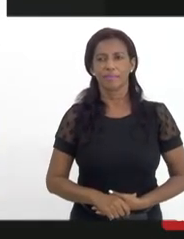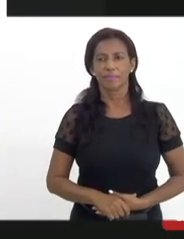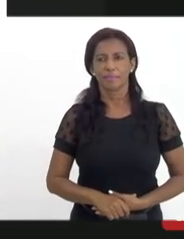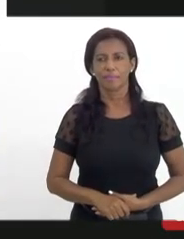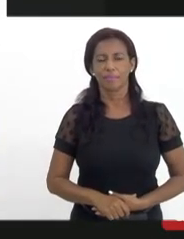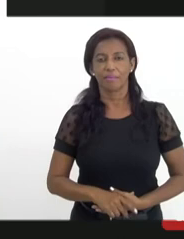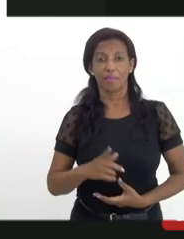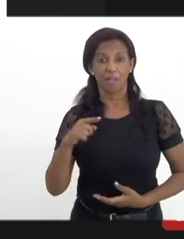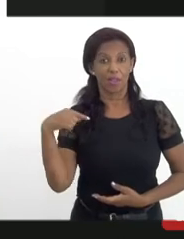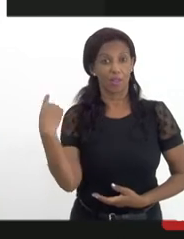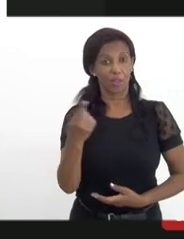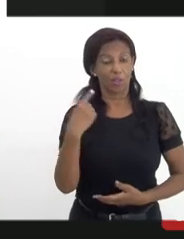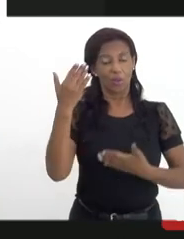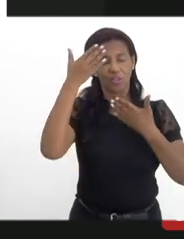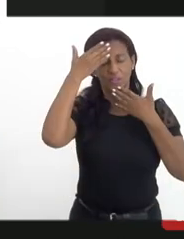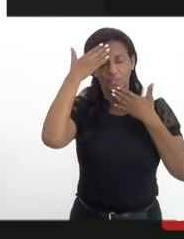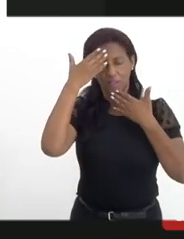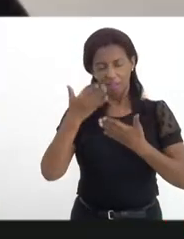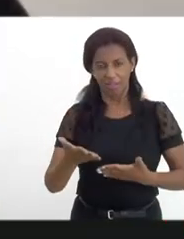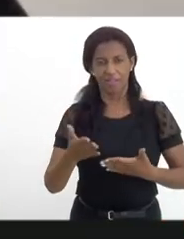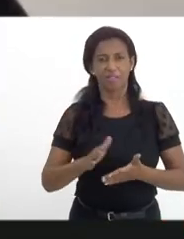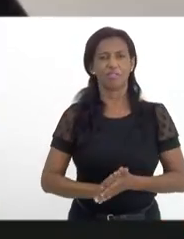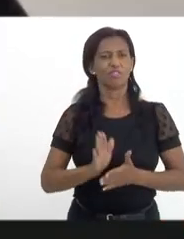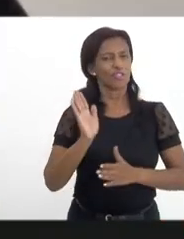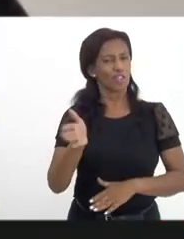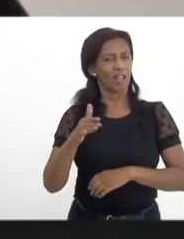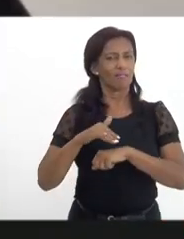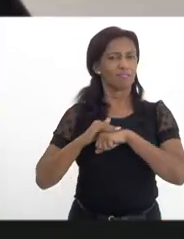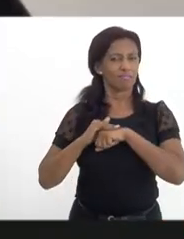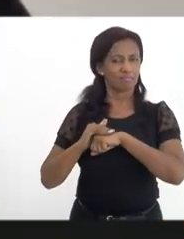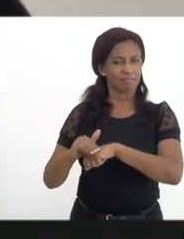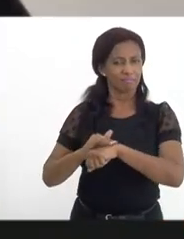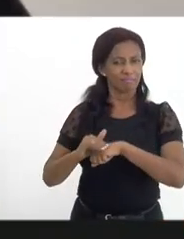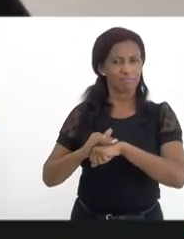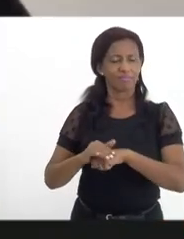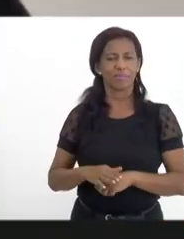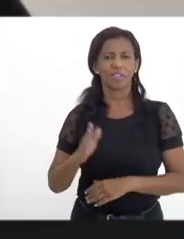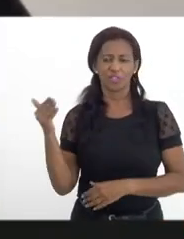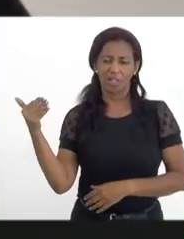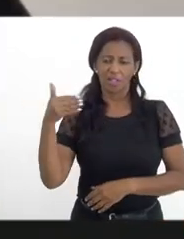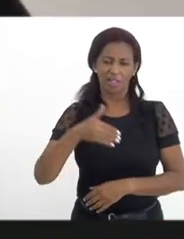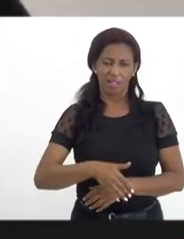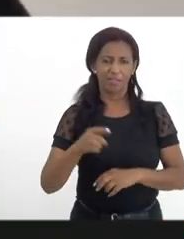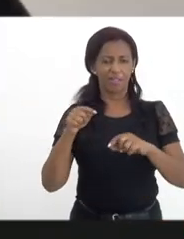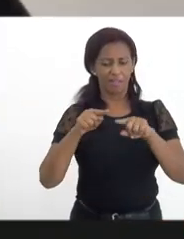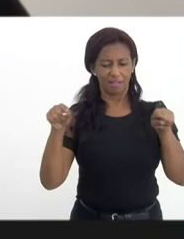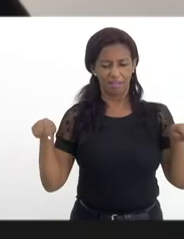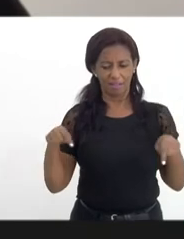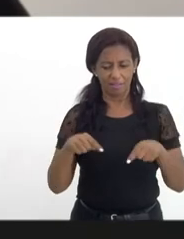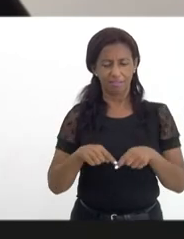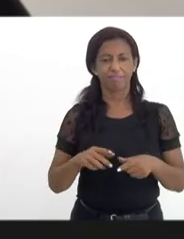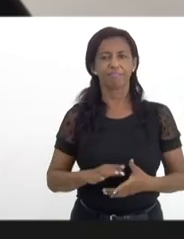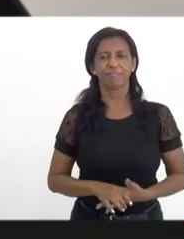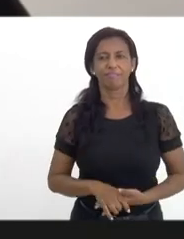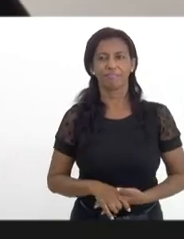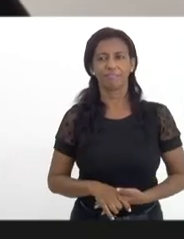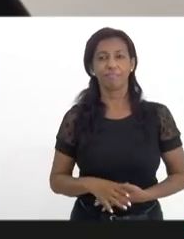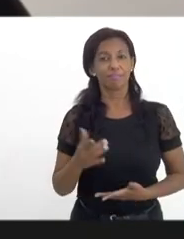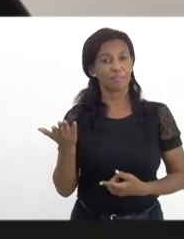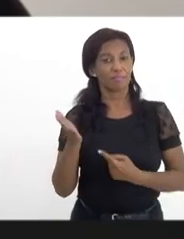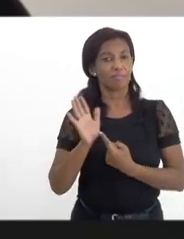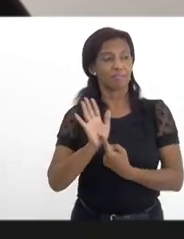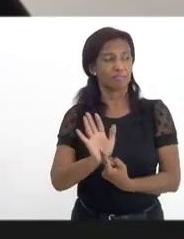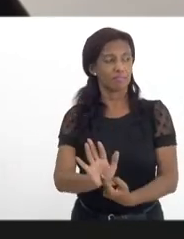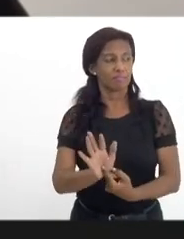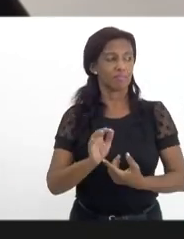Nós que agradecemos, secretário, nós que já conversamos, o senhor já esteve aqui no nosso gabinete, para mostrar